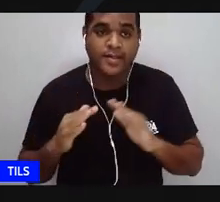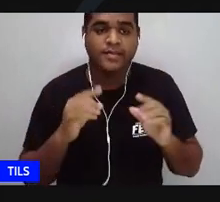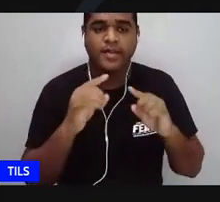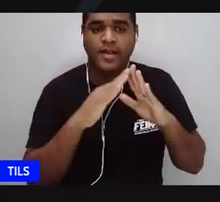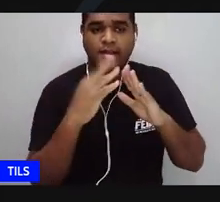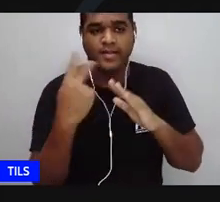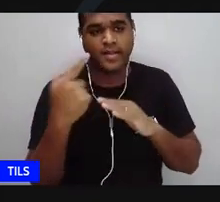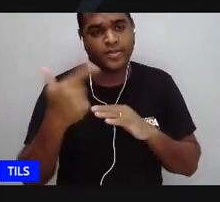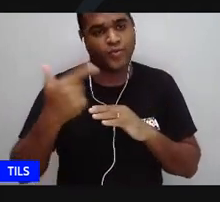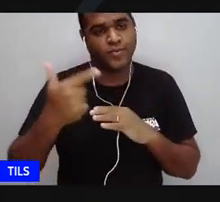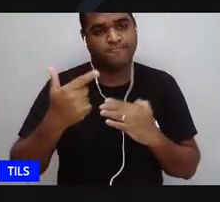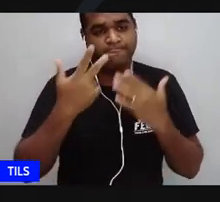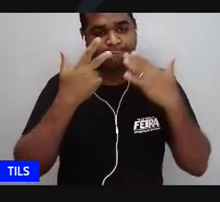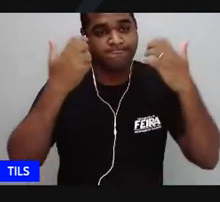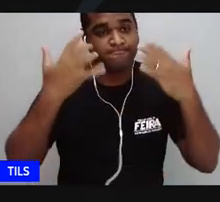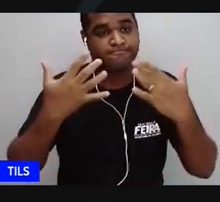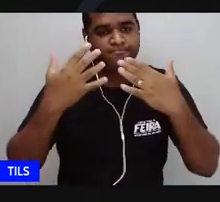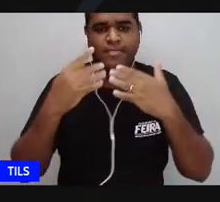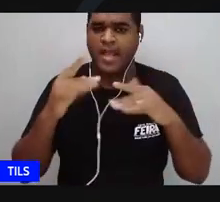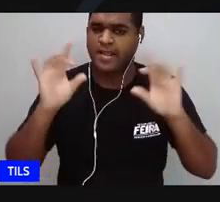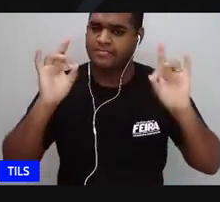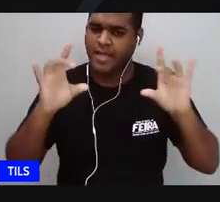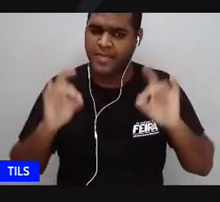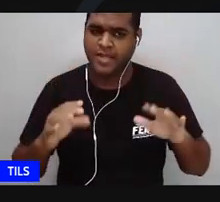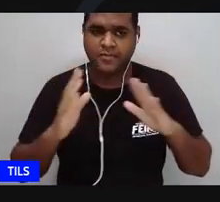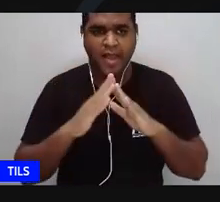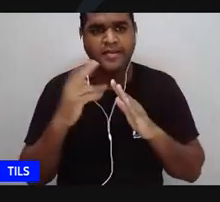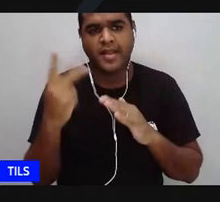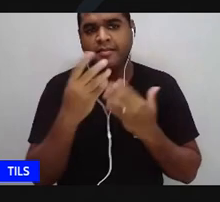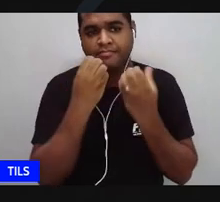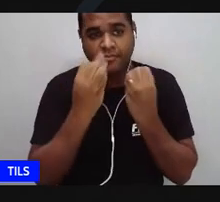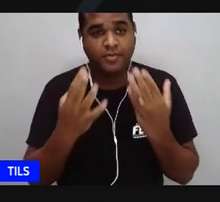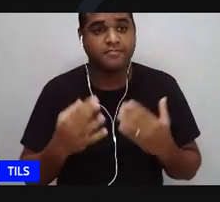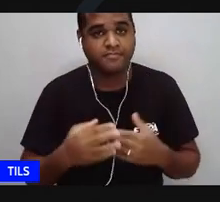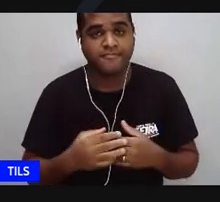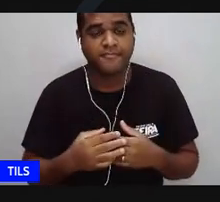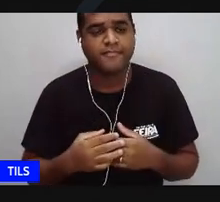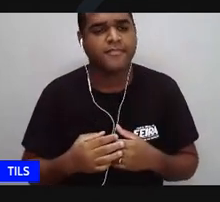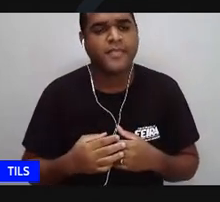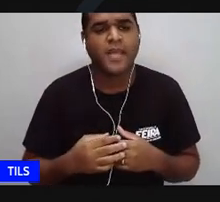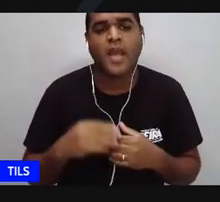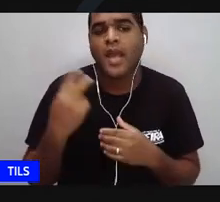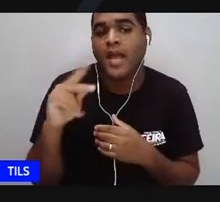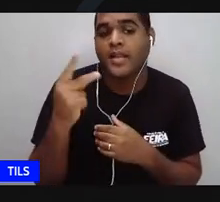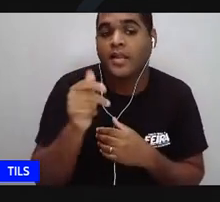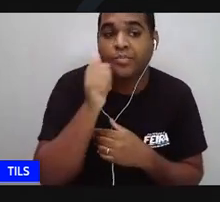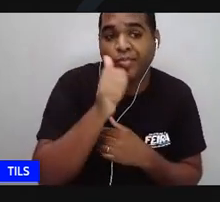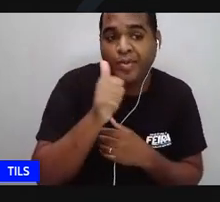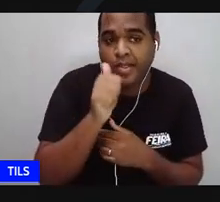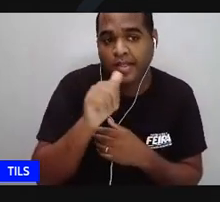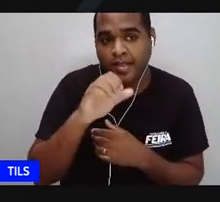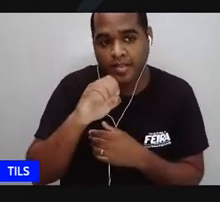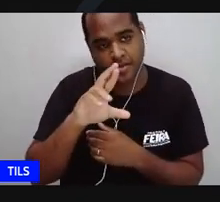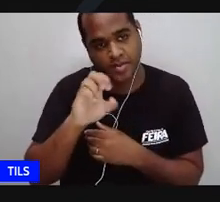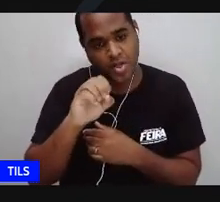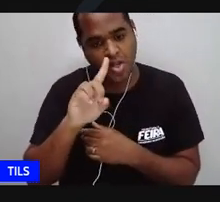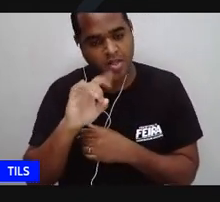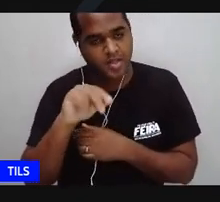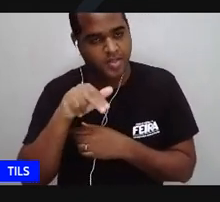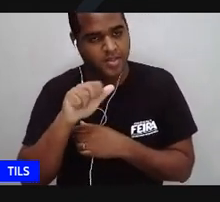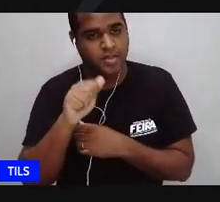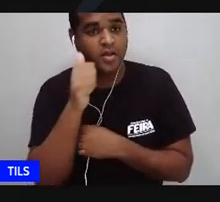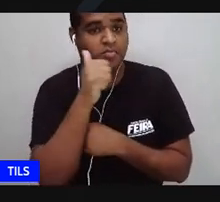casa não era exatamente ela queria mas era uma senhora casa e aí essa Carolina é uma mulher de